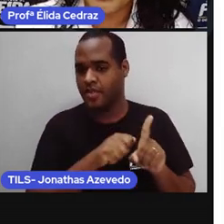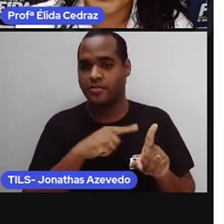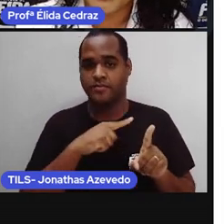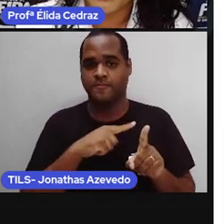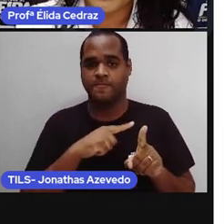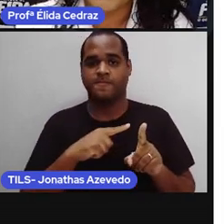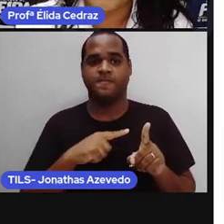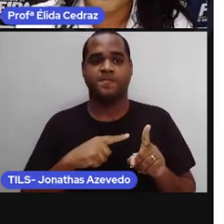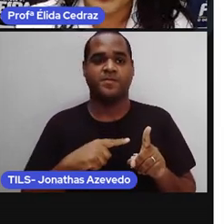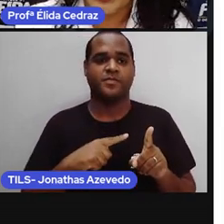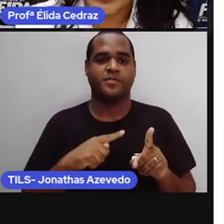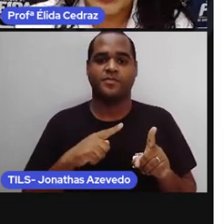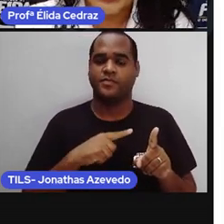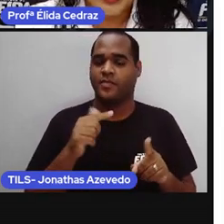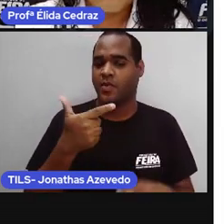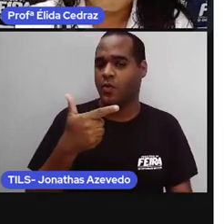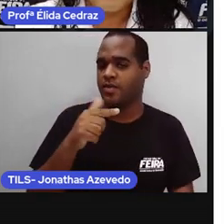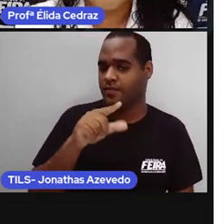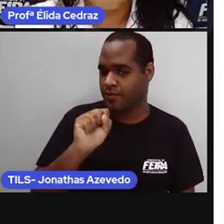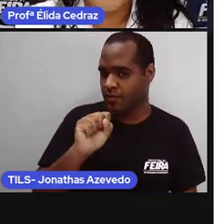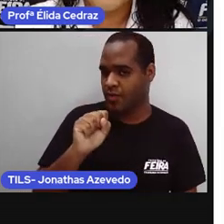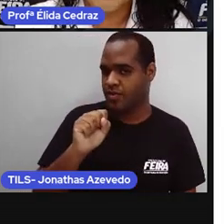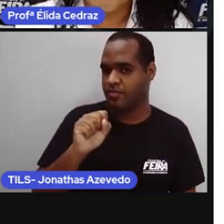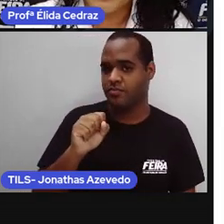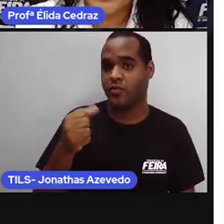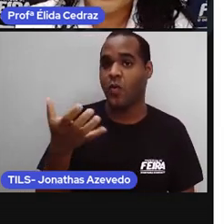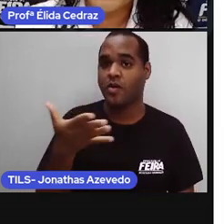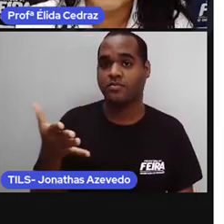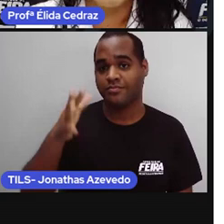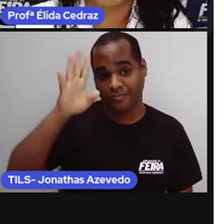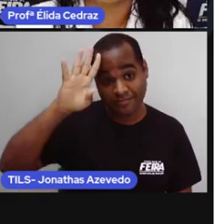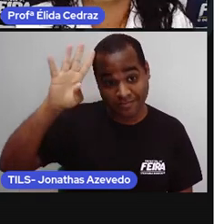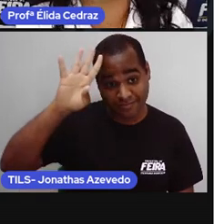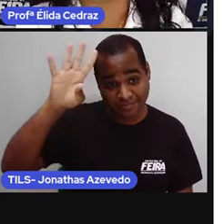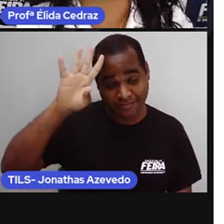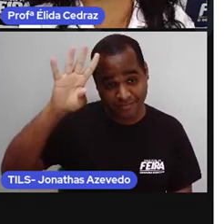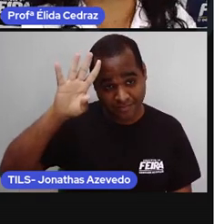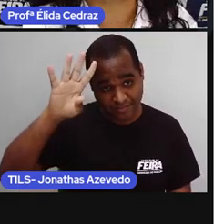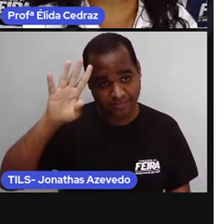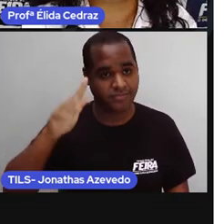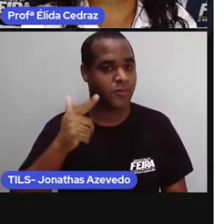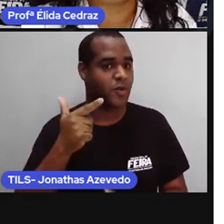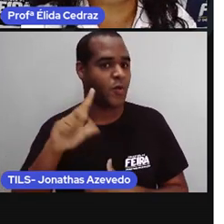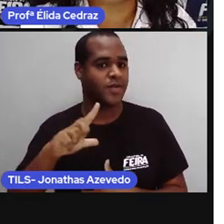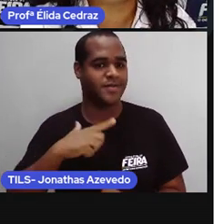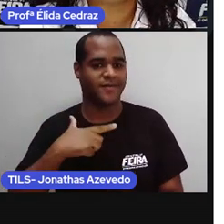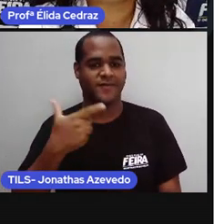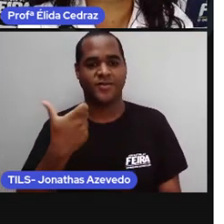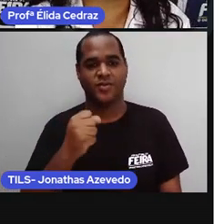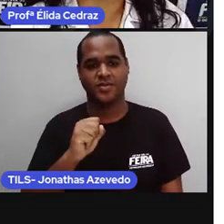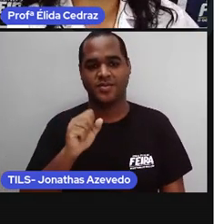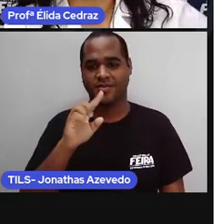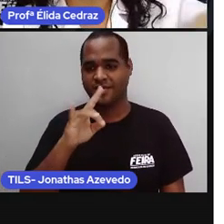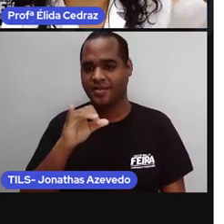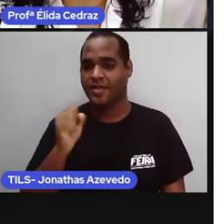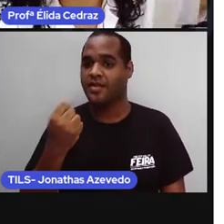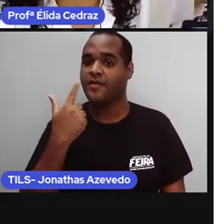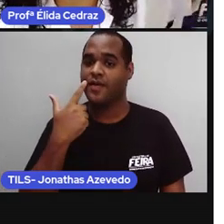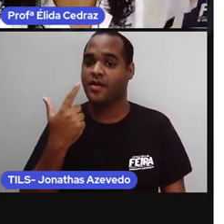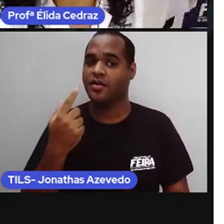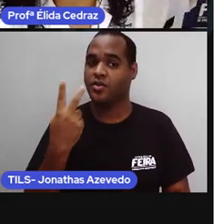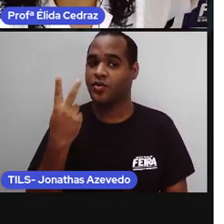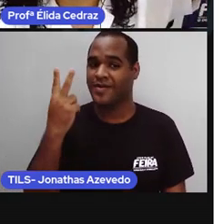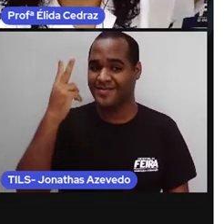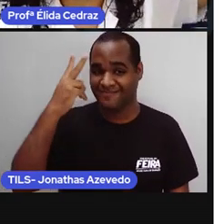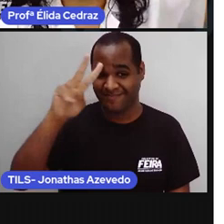dia 28, é uma quarta-feira. Já se passaram 28 dias e faltam apenas,